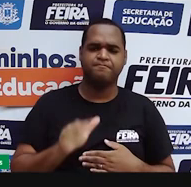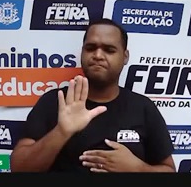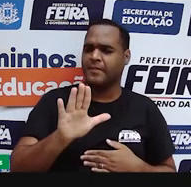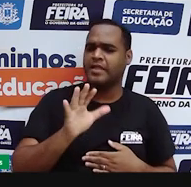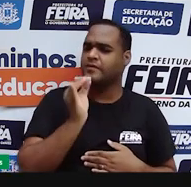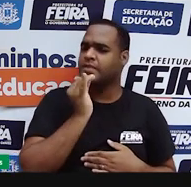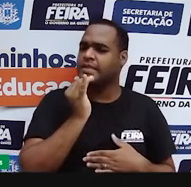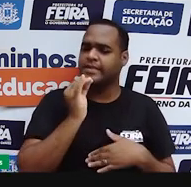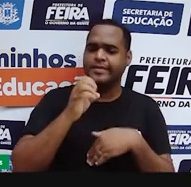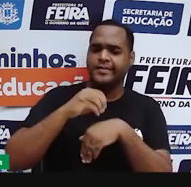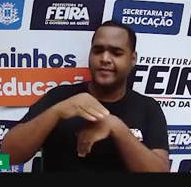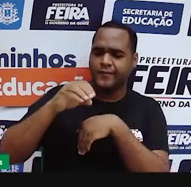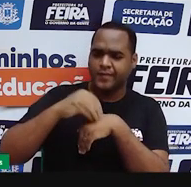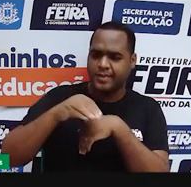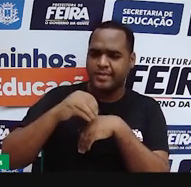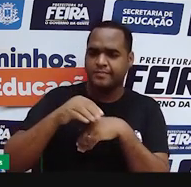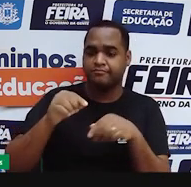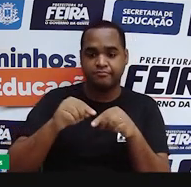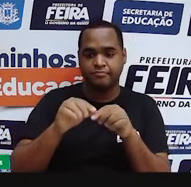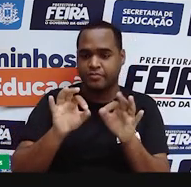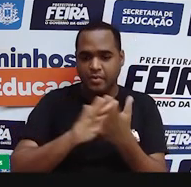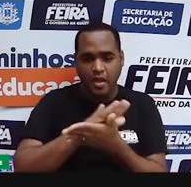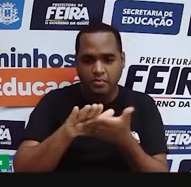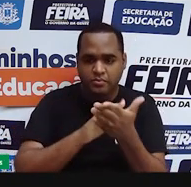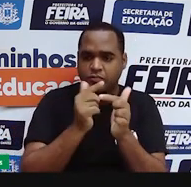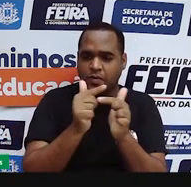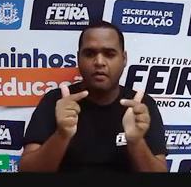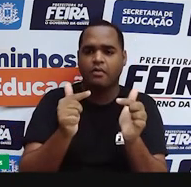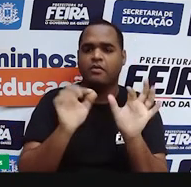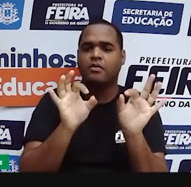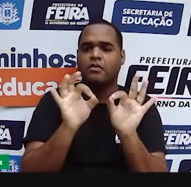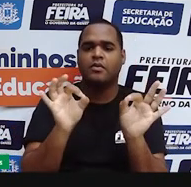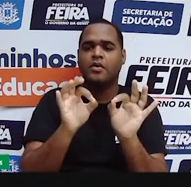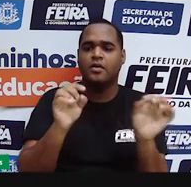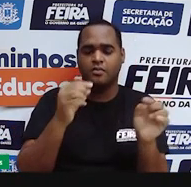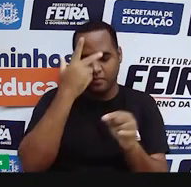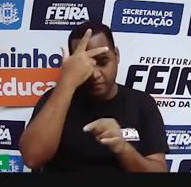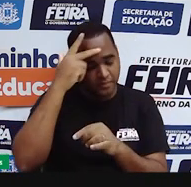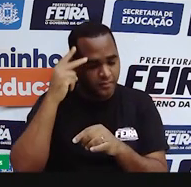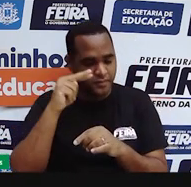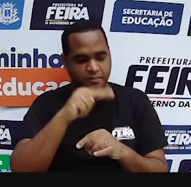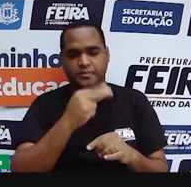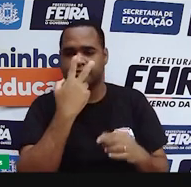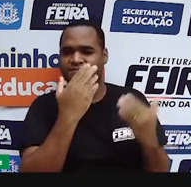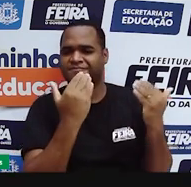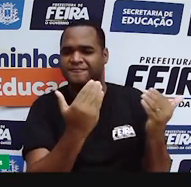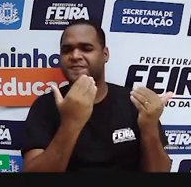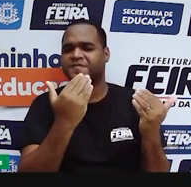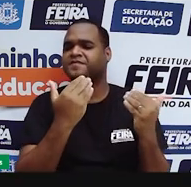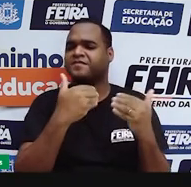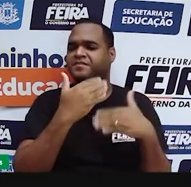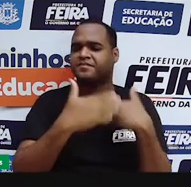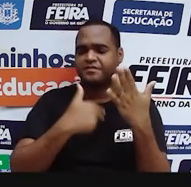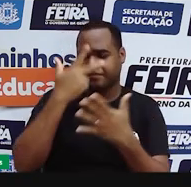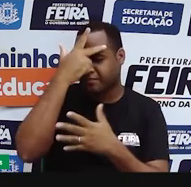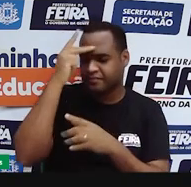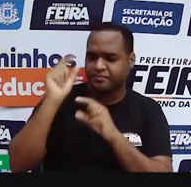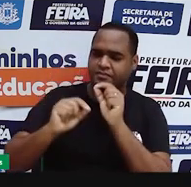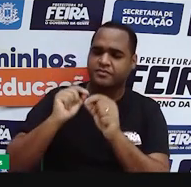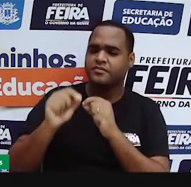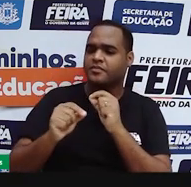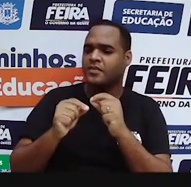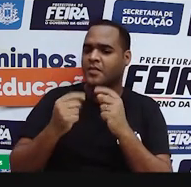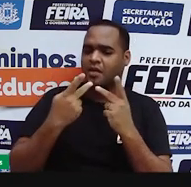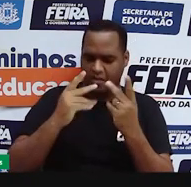aparece nada a respeito daquilo, já é uma coisa para você ficar ali, meio desconfiado. Não tem ninguém falando sobre isso. Será que aconteceu isso mesmo?